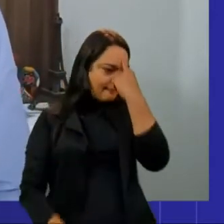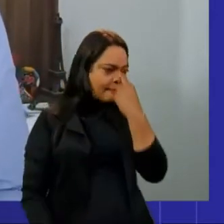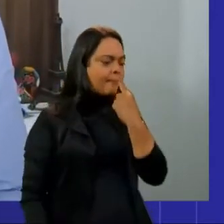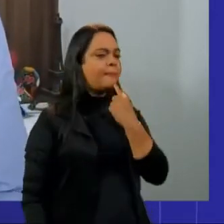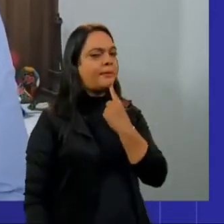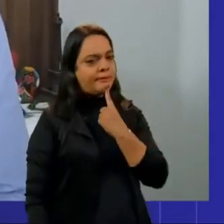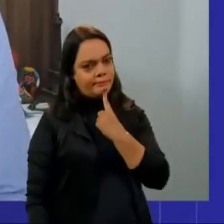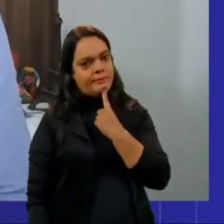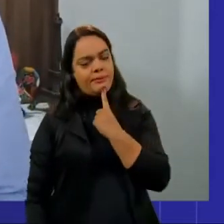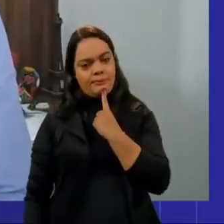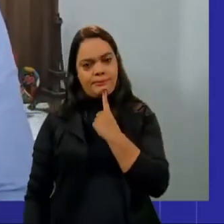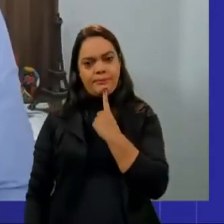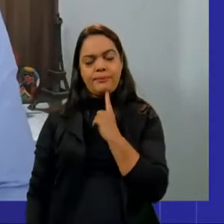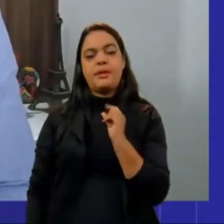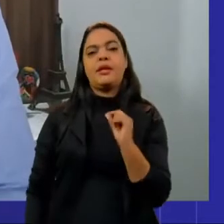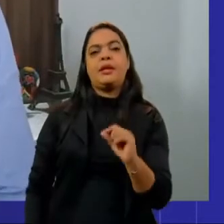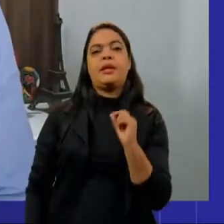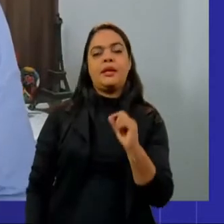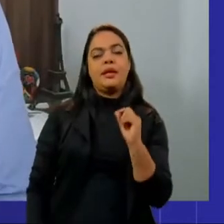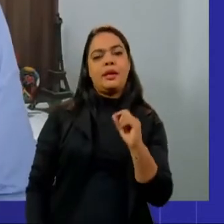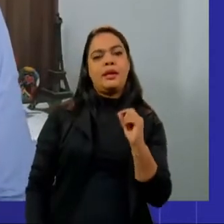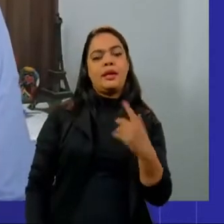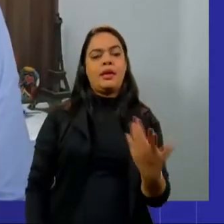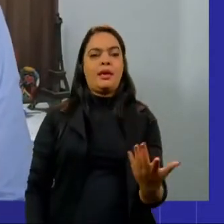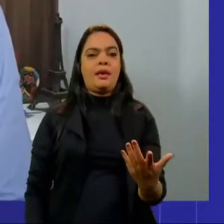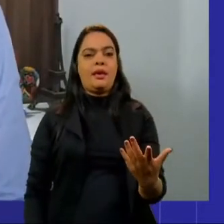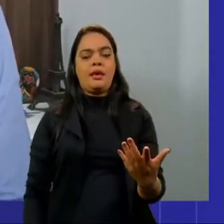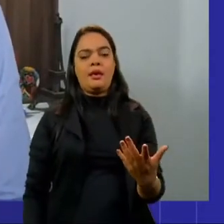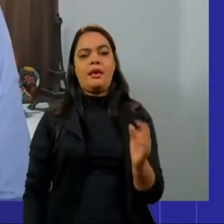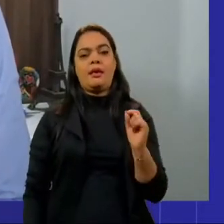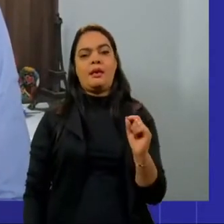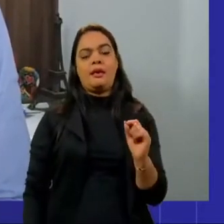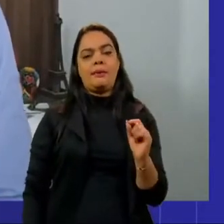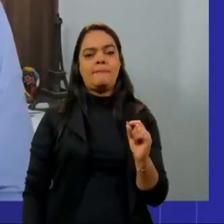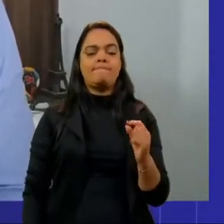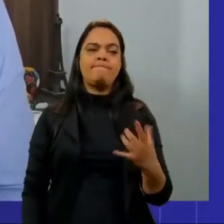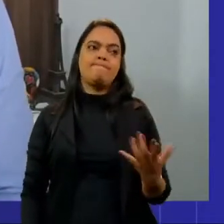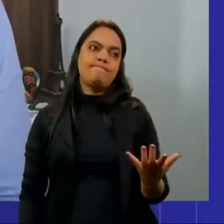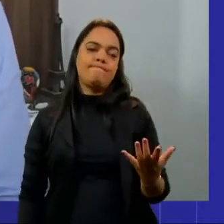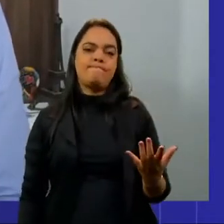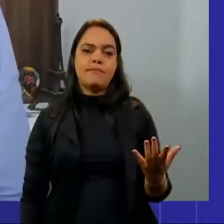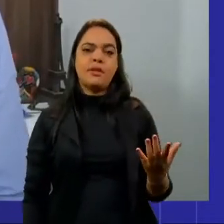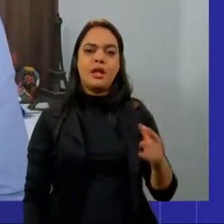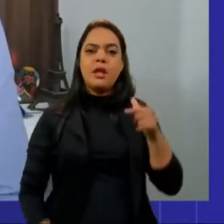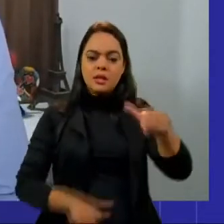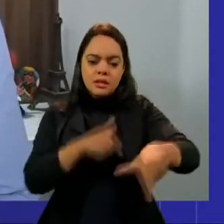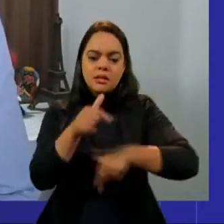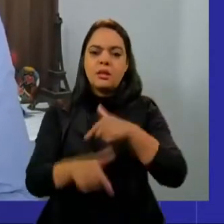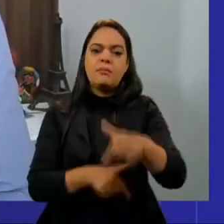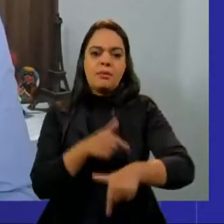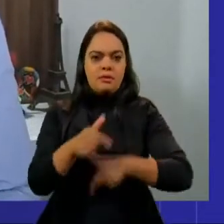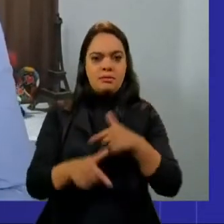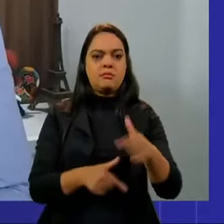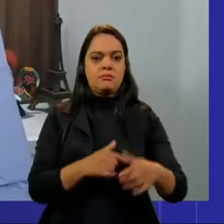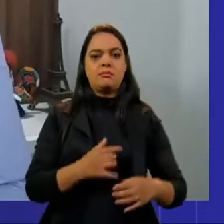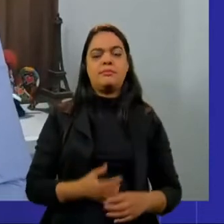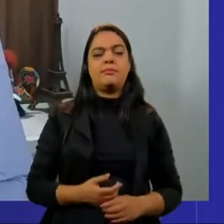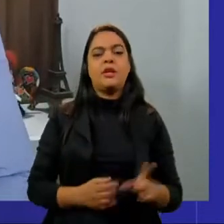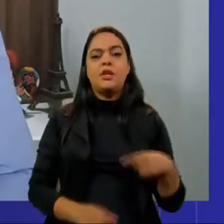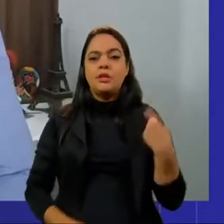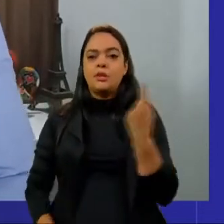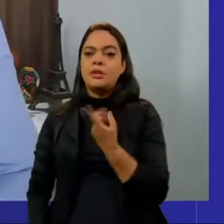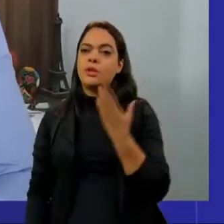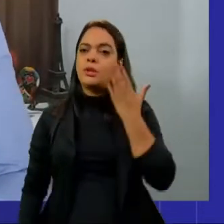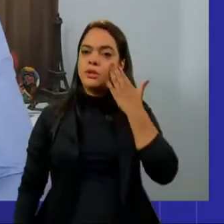de quem se insere nesse, em trabalhos dessa natureza. Nós sabemos